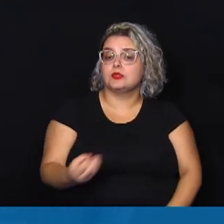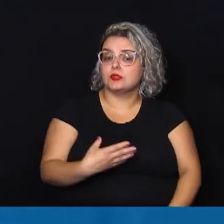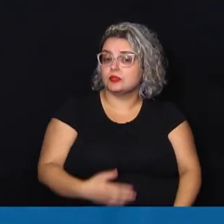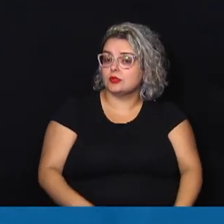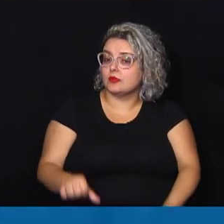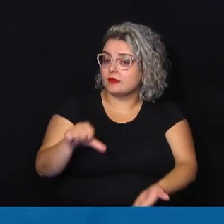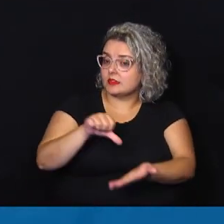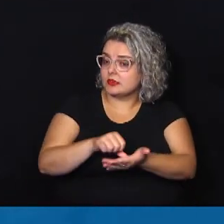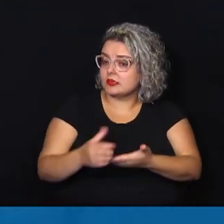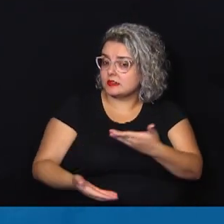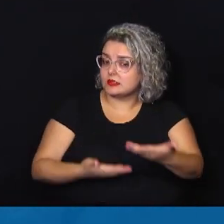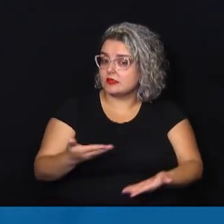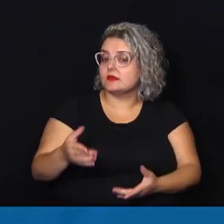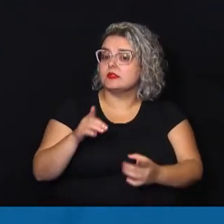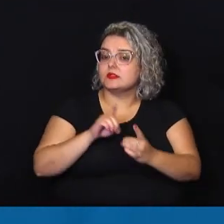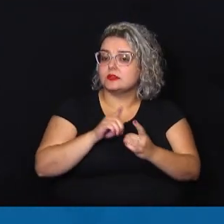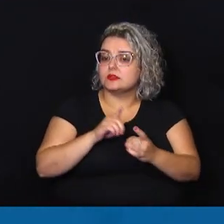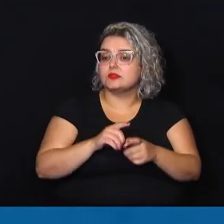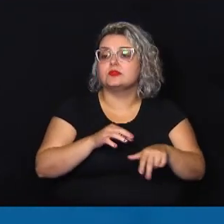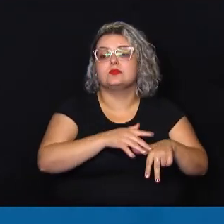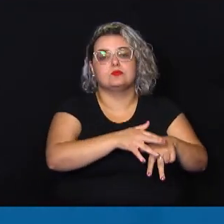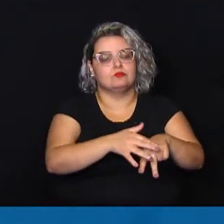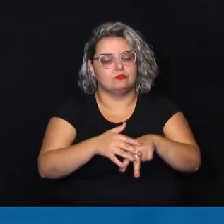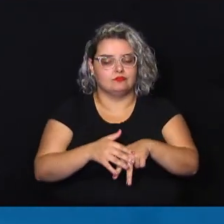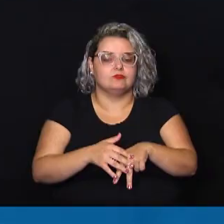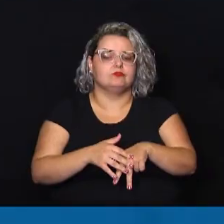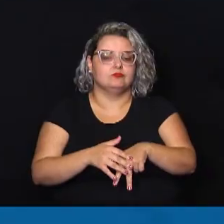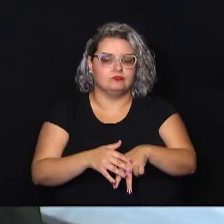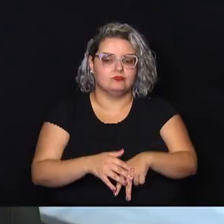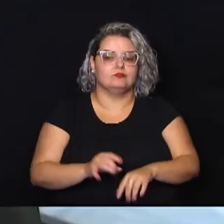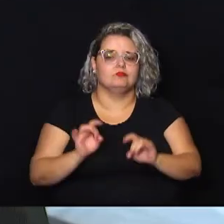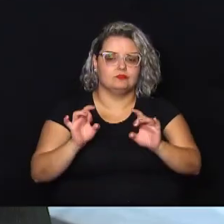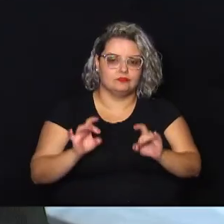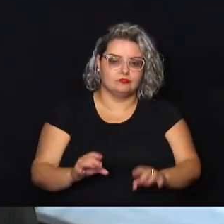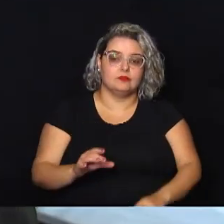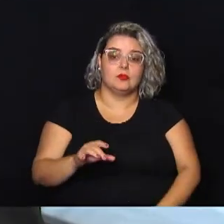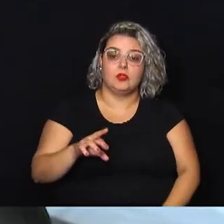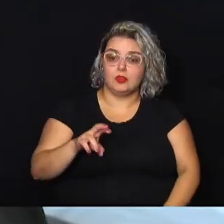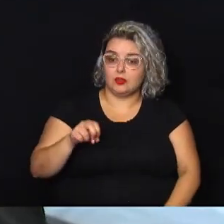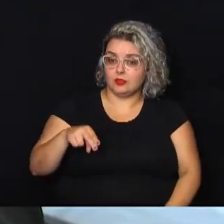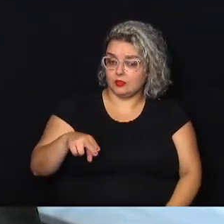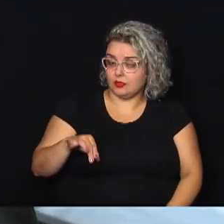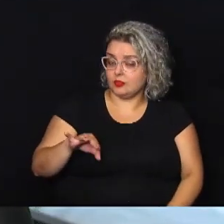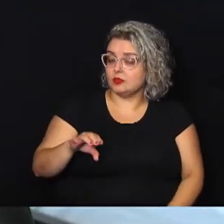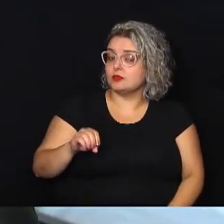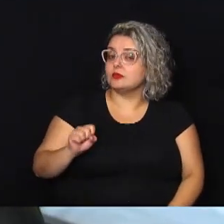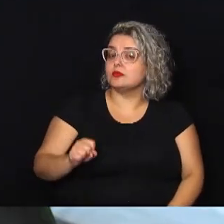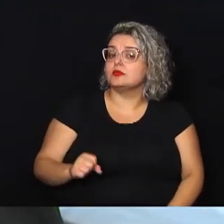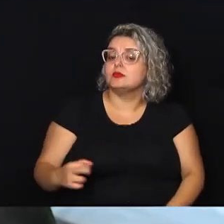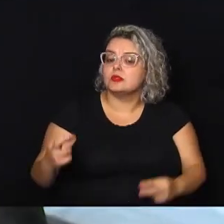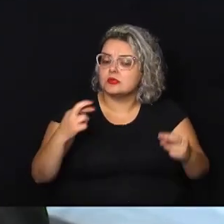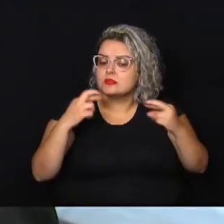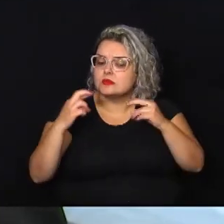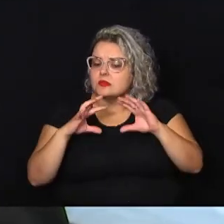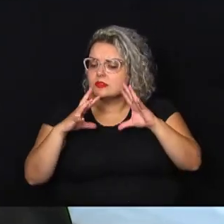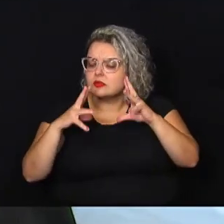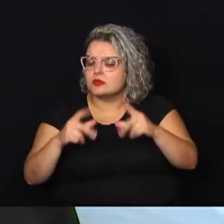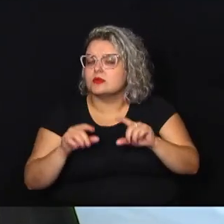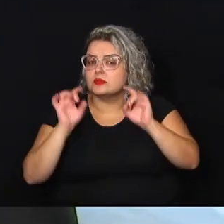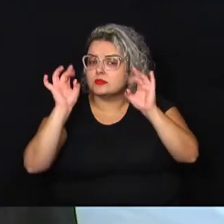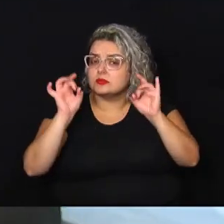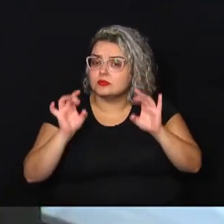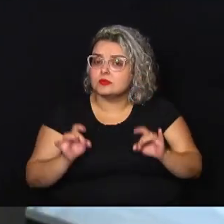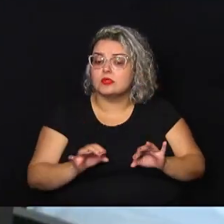Serviço de Atendimento a Pacientes Especiais e Crônicos. Nós fiscalizamos todo o orçamento municipal, todos os